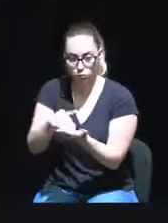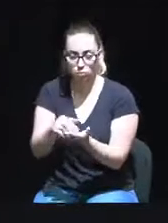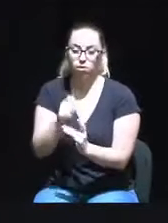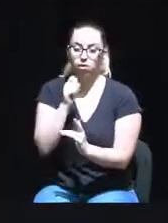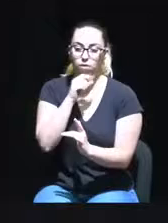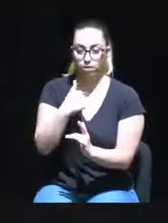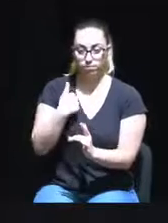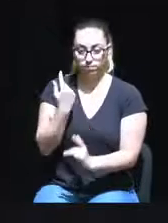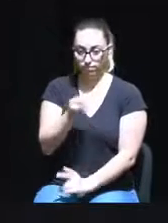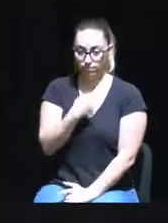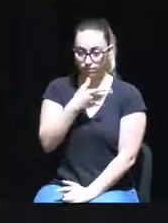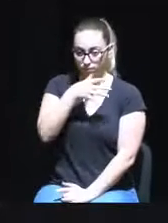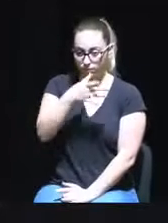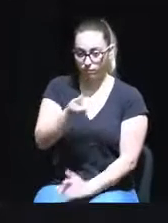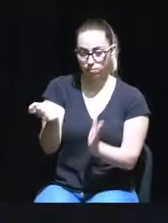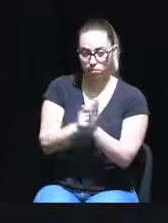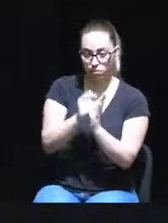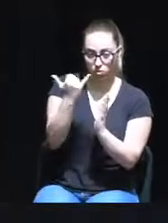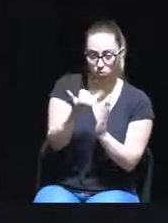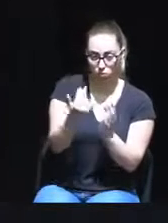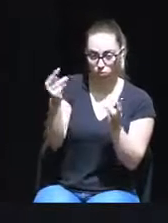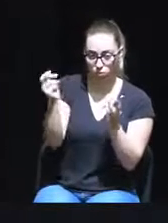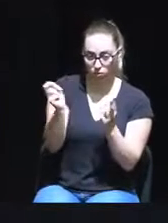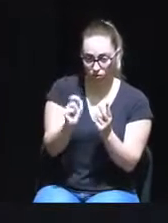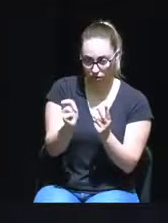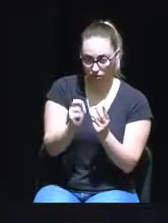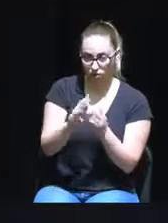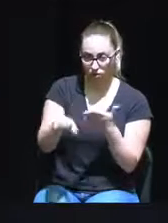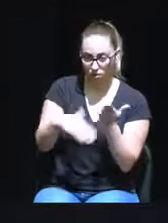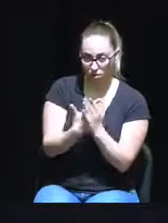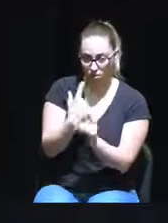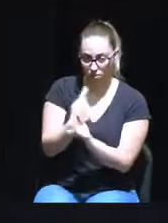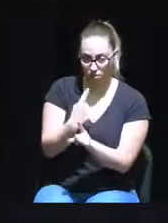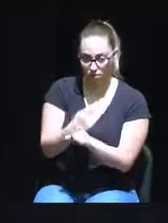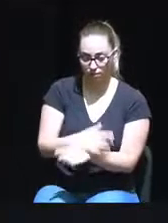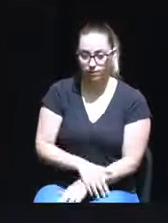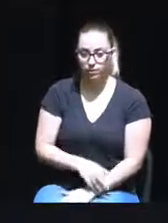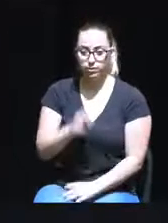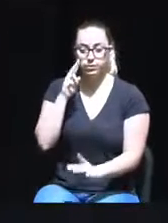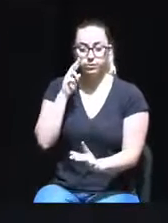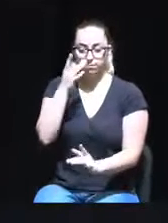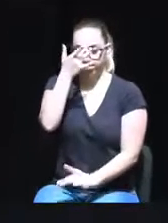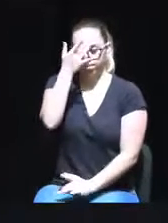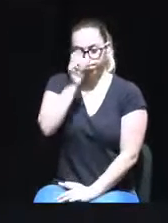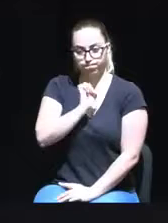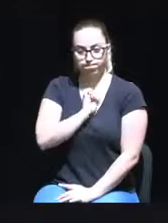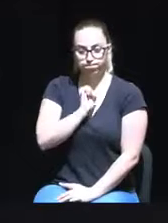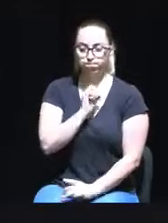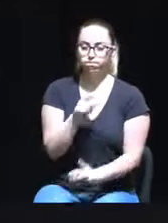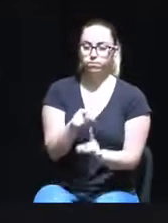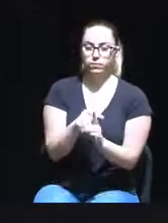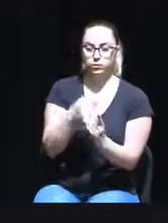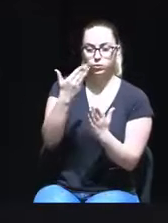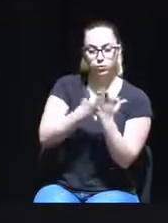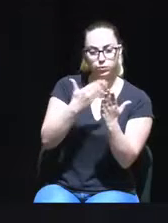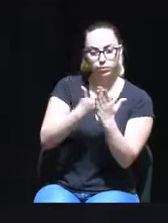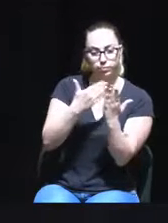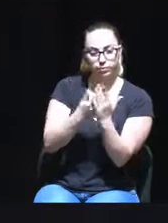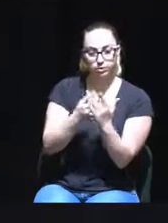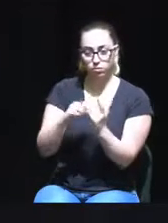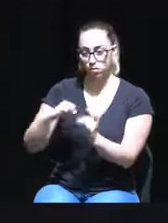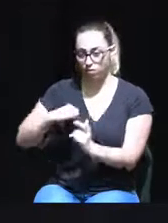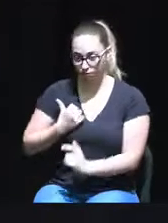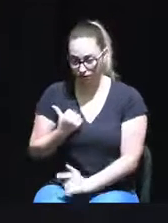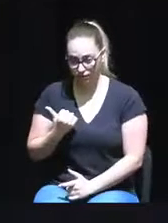pronunciar nos pontos 2 e 3 desta proposta. Do ponto de vista da abordagem que fizemos aos documentos, importa referir que